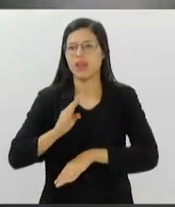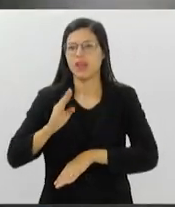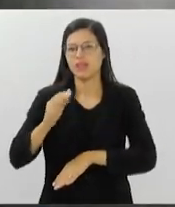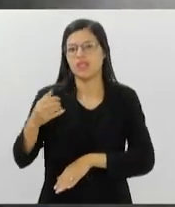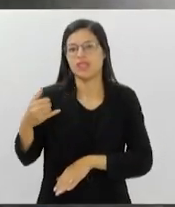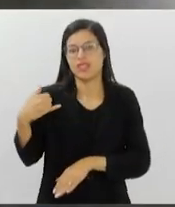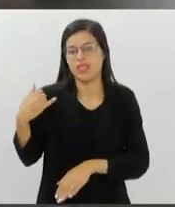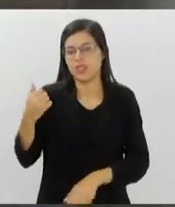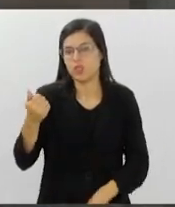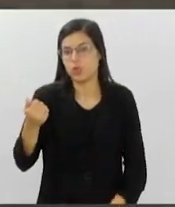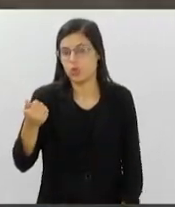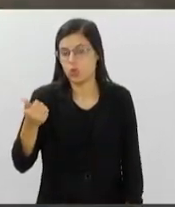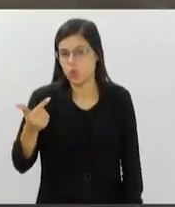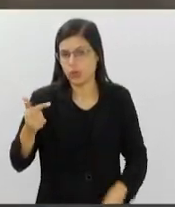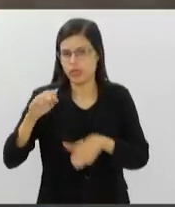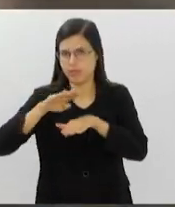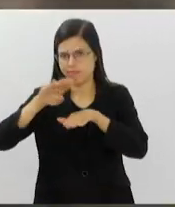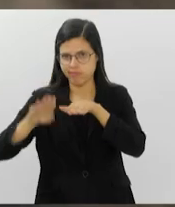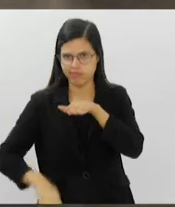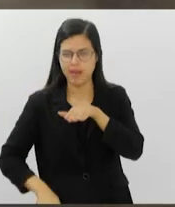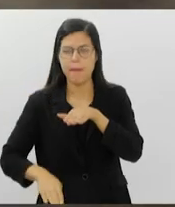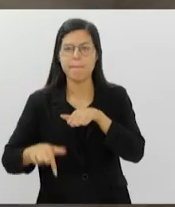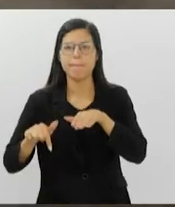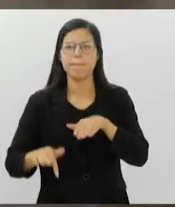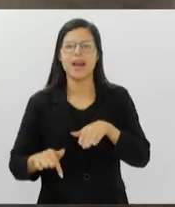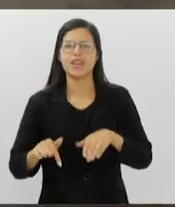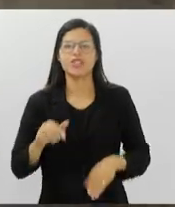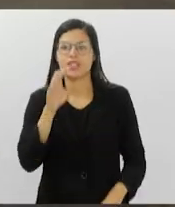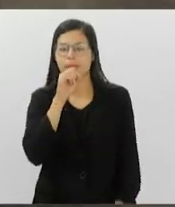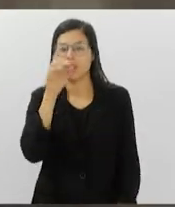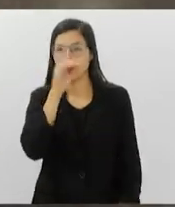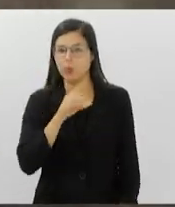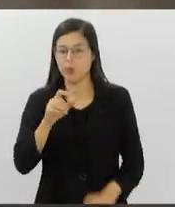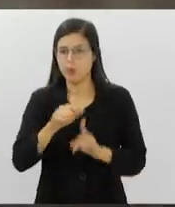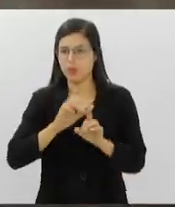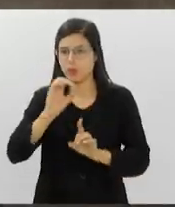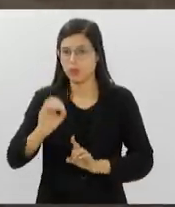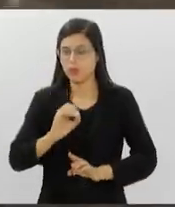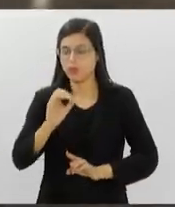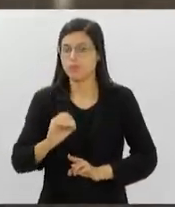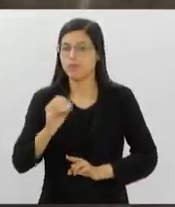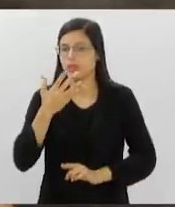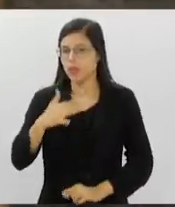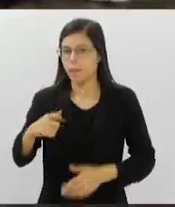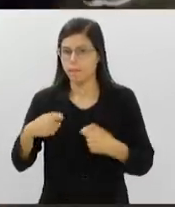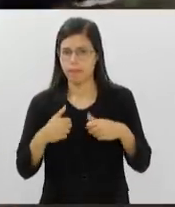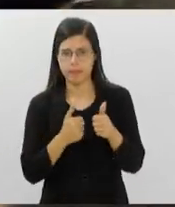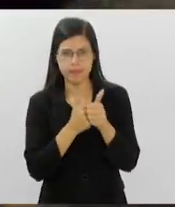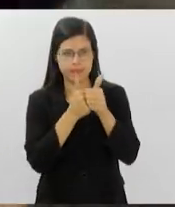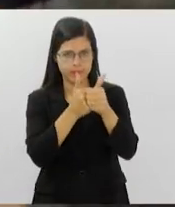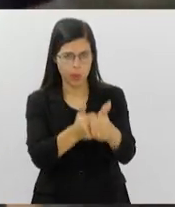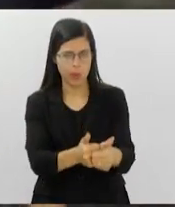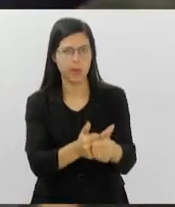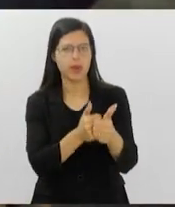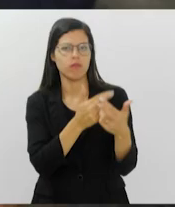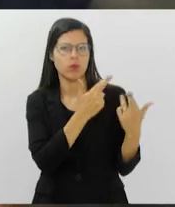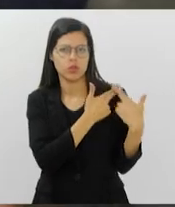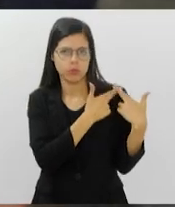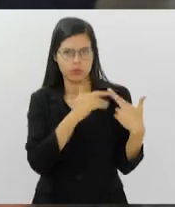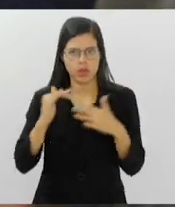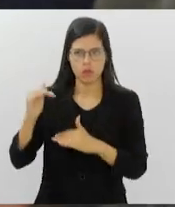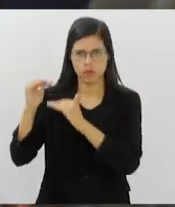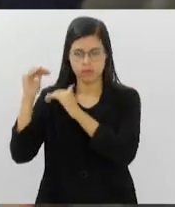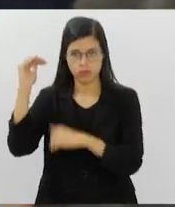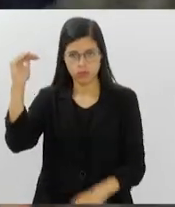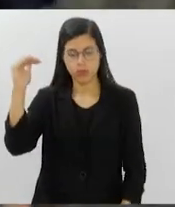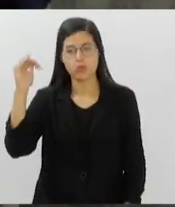anos nos fins de semana de outubro. A gratuidade vale desde que a criança esteja acompanhada por um adulto e está em vigor até o